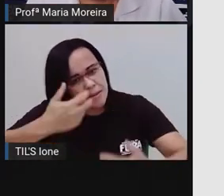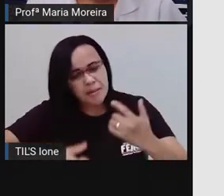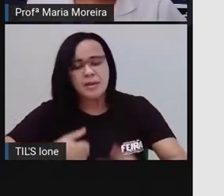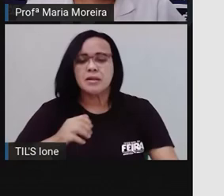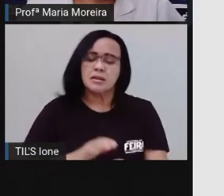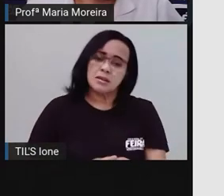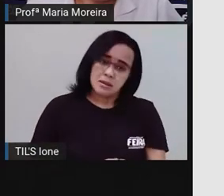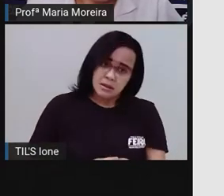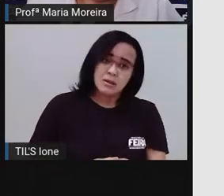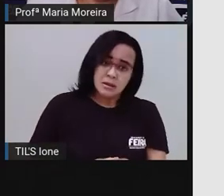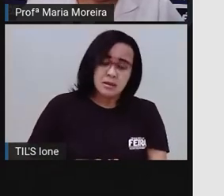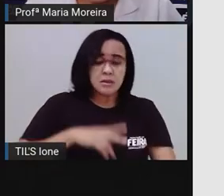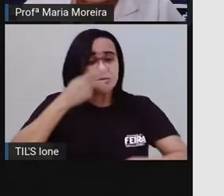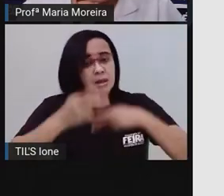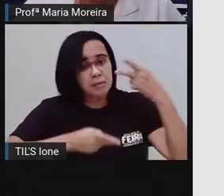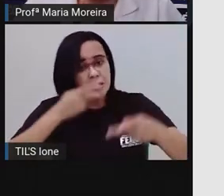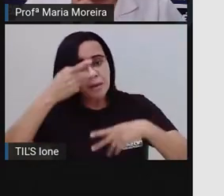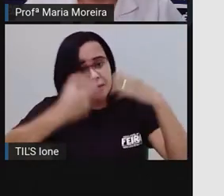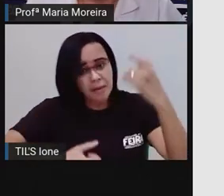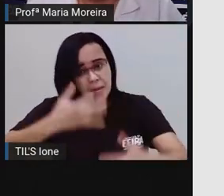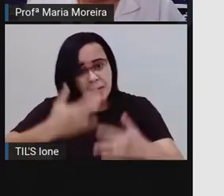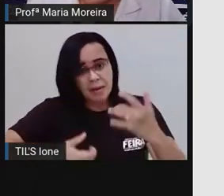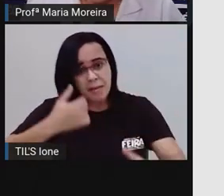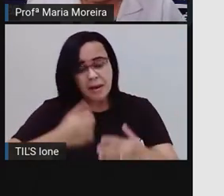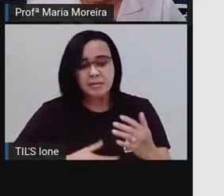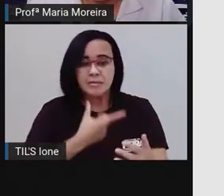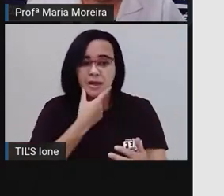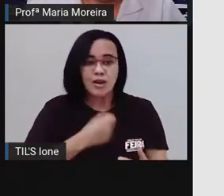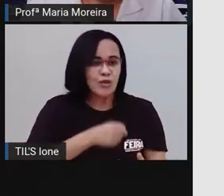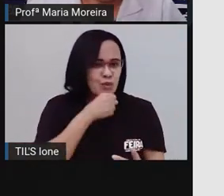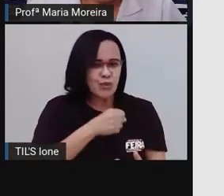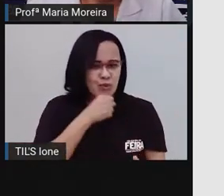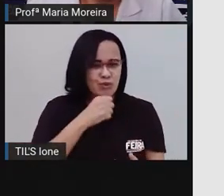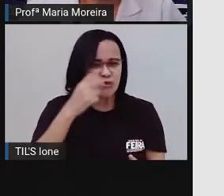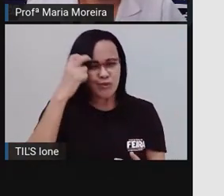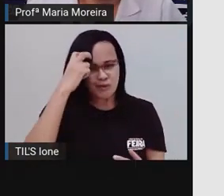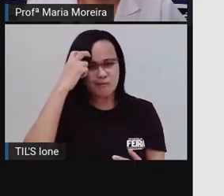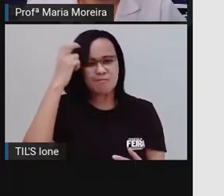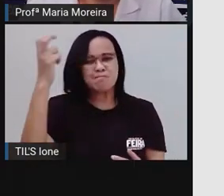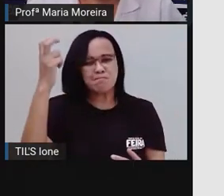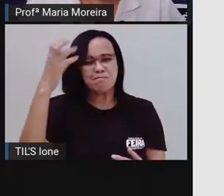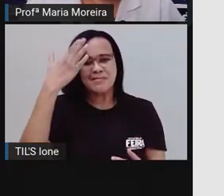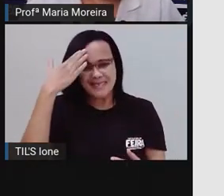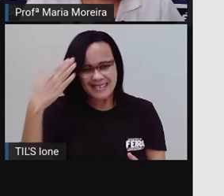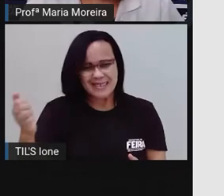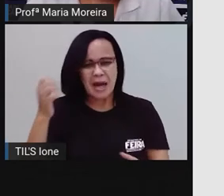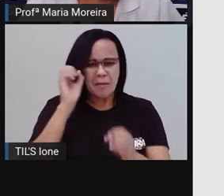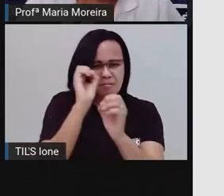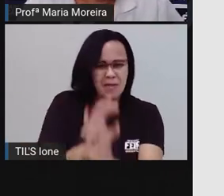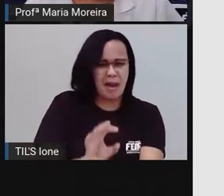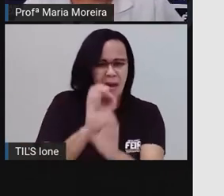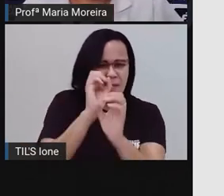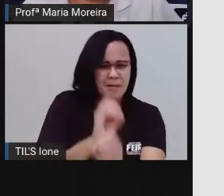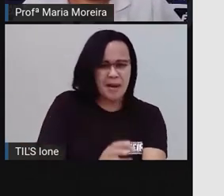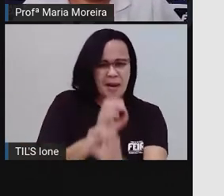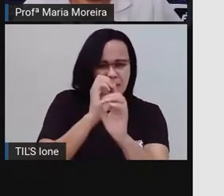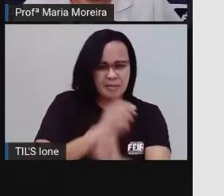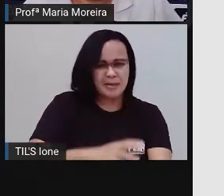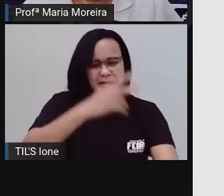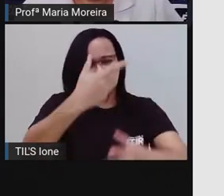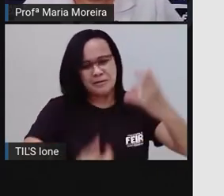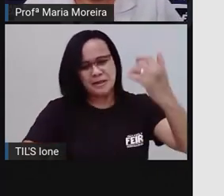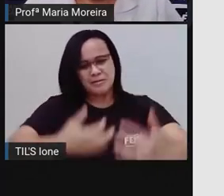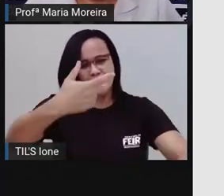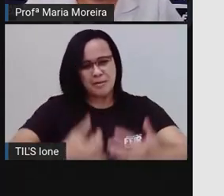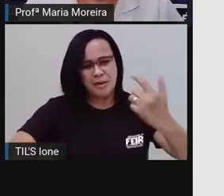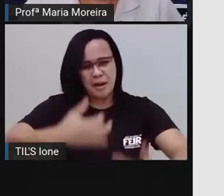Falava de uma forma que só a avô sabe, dando uma aula mansa, contando do tempo antigo,